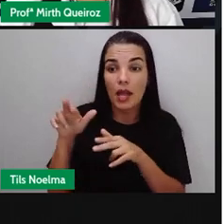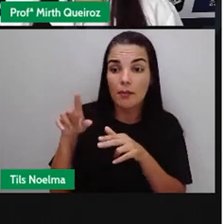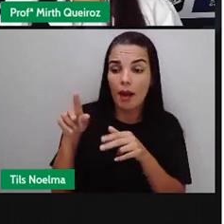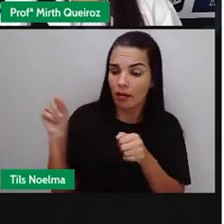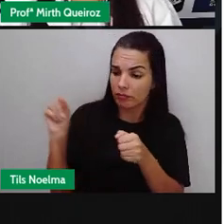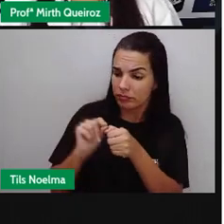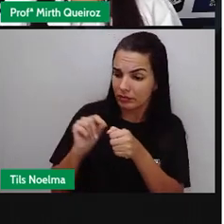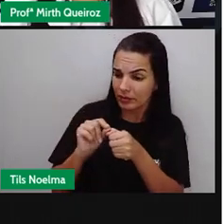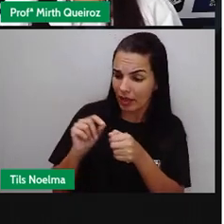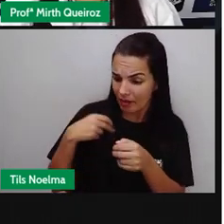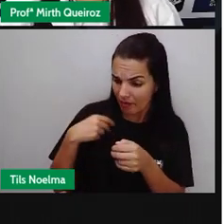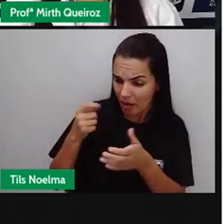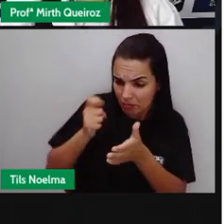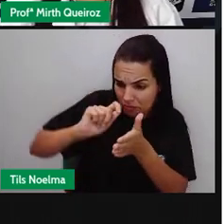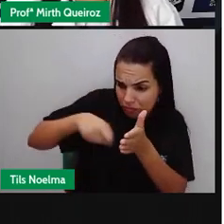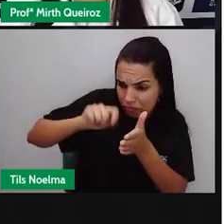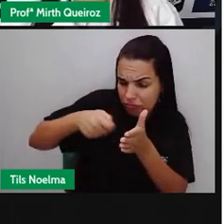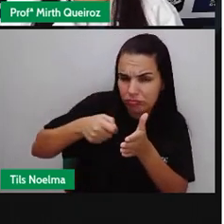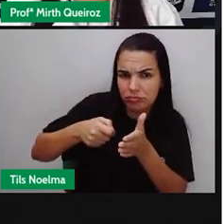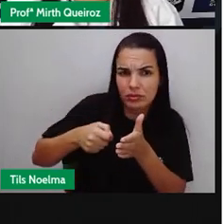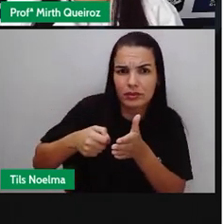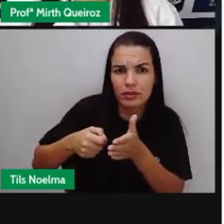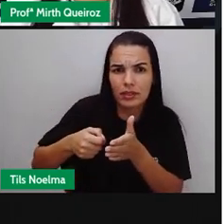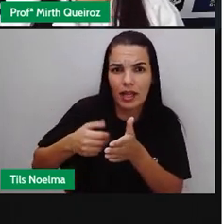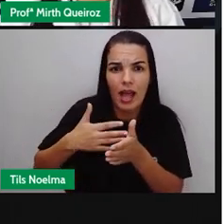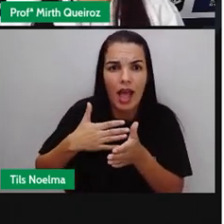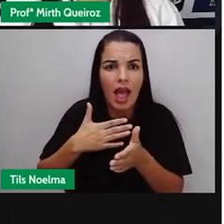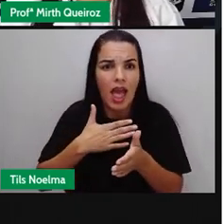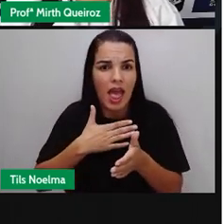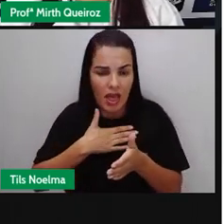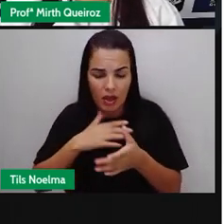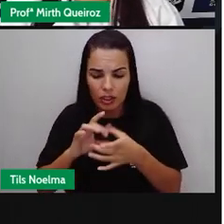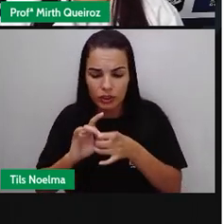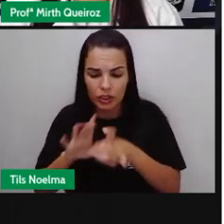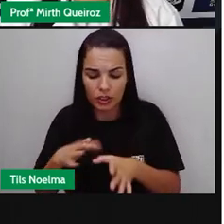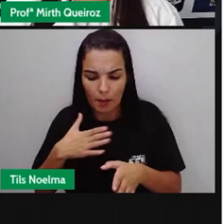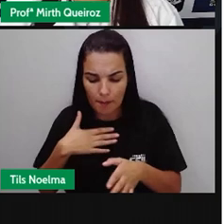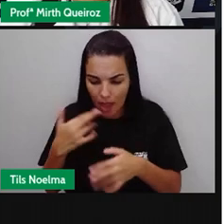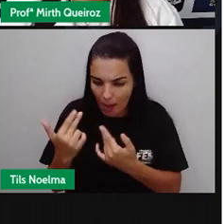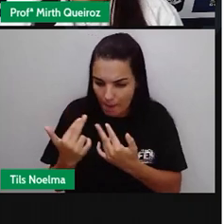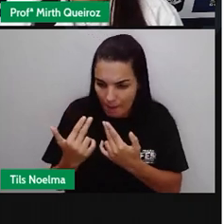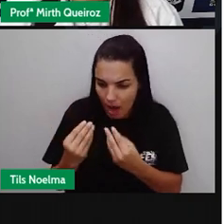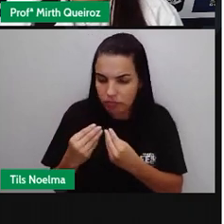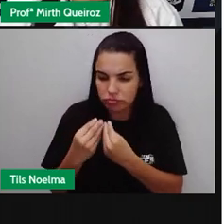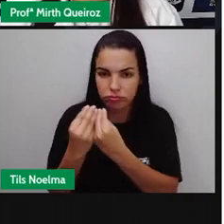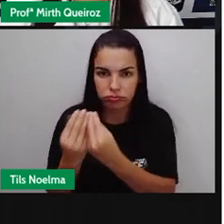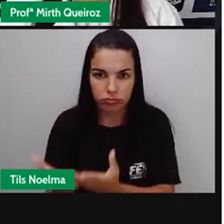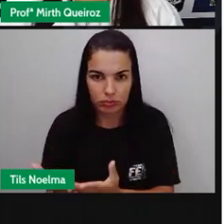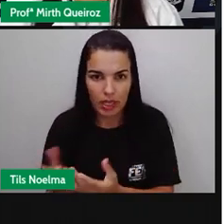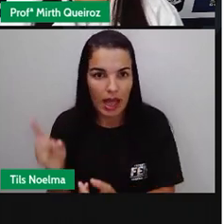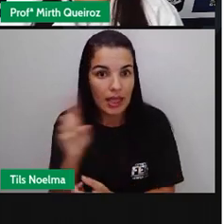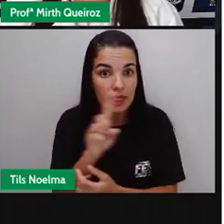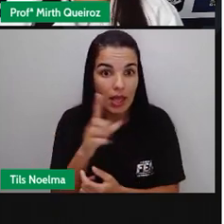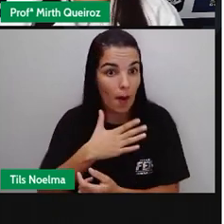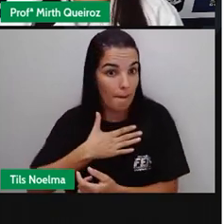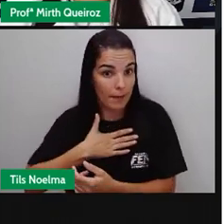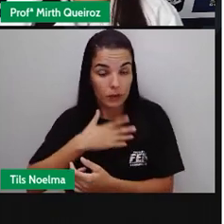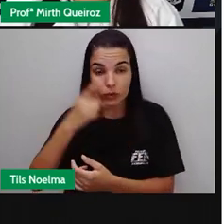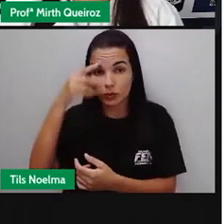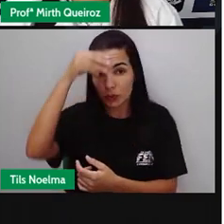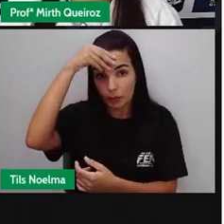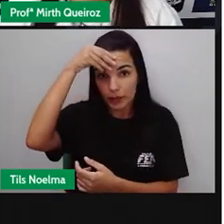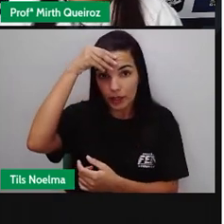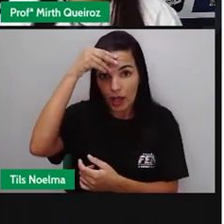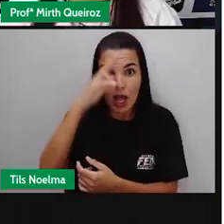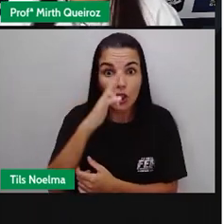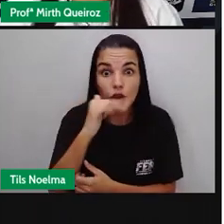chegou em seguida e pontuou assim. Deixo meus bens à minha irmã, não a meu sobrinho.